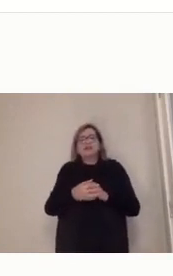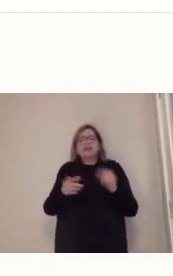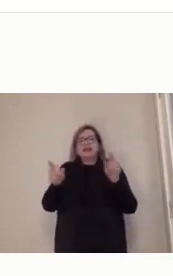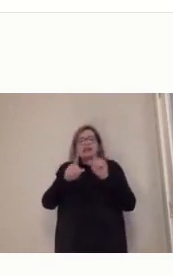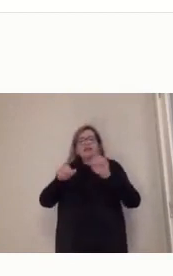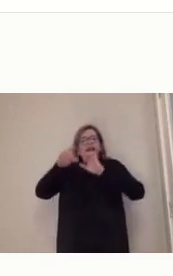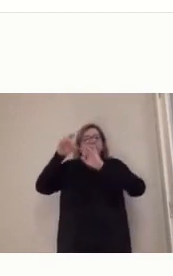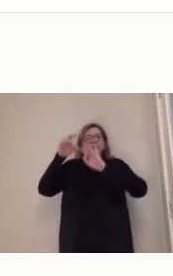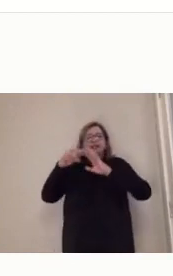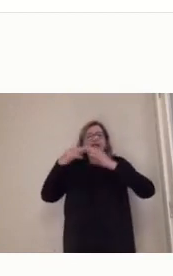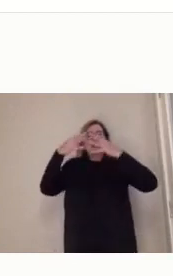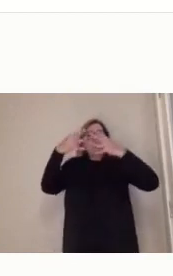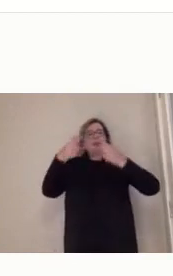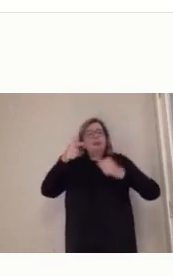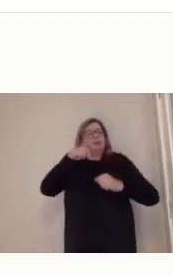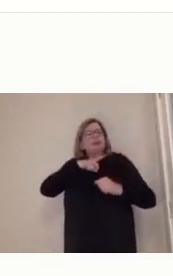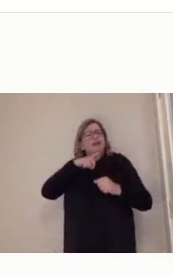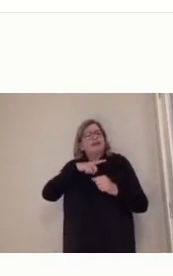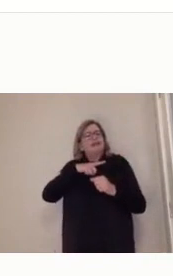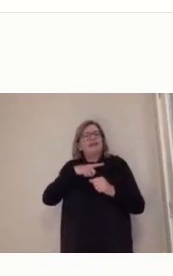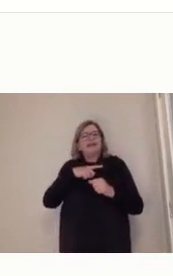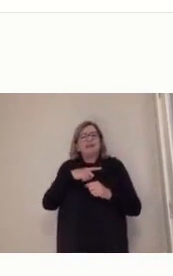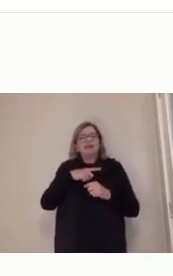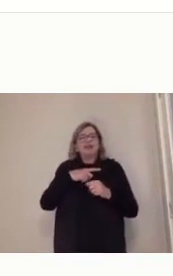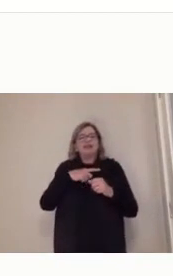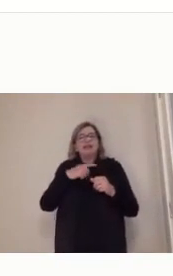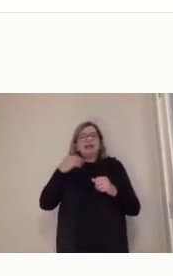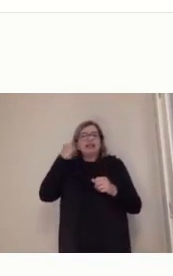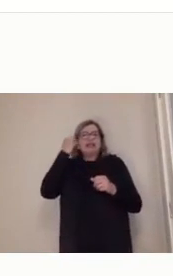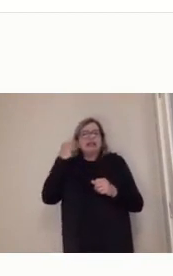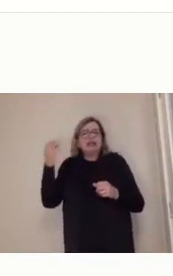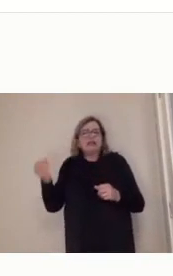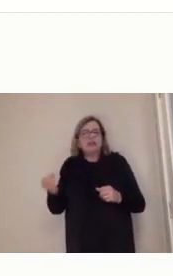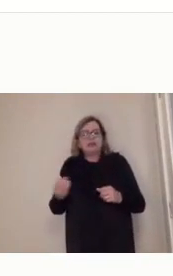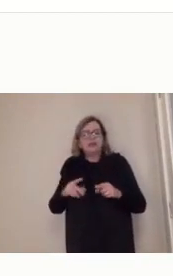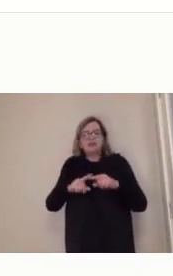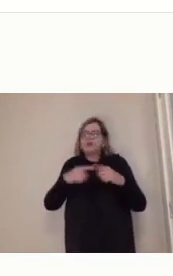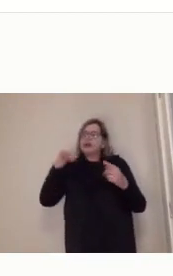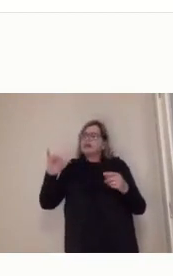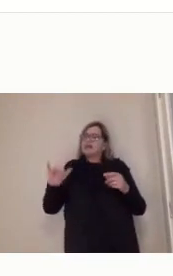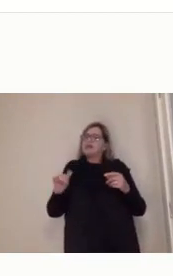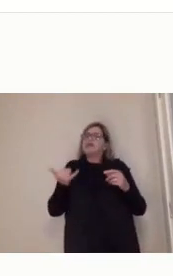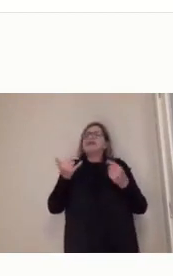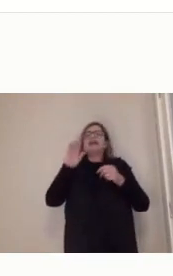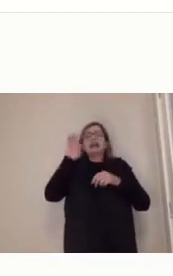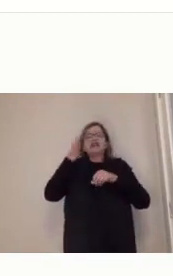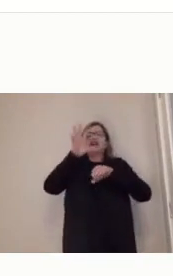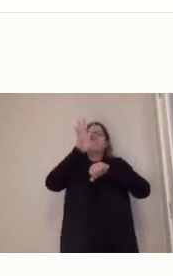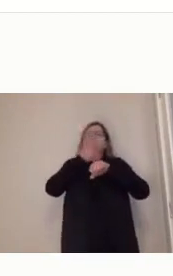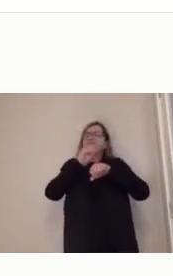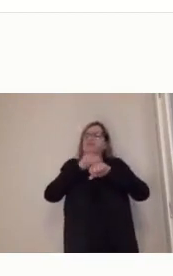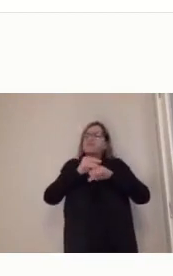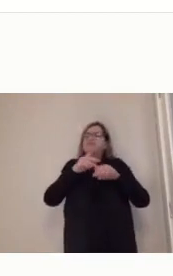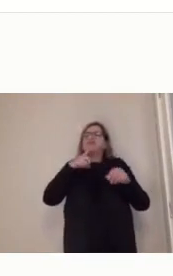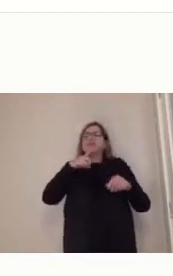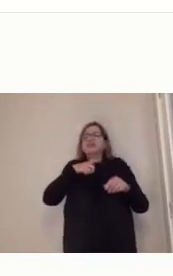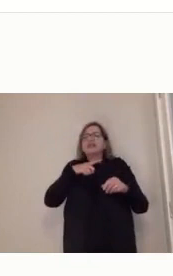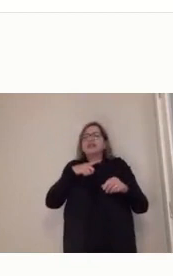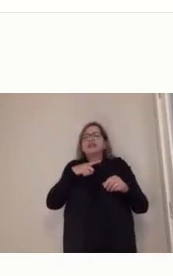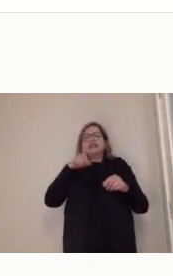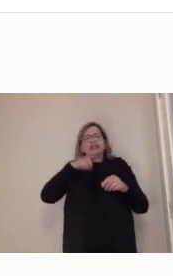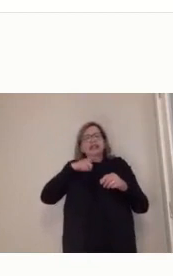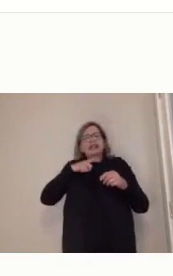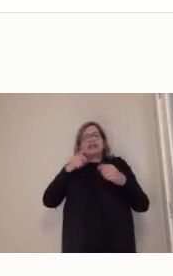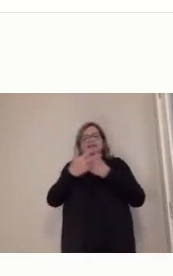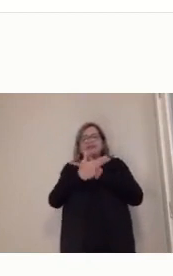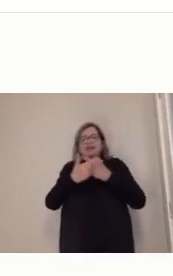né? Ok? Então, eu vou ficando por aqui também. Agradeço imensamente a todos vocês que ficaram comigo. Foi um